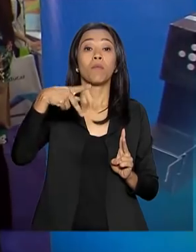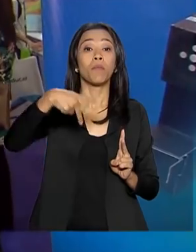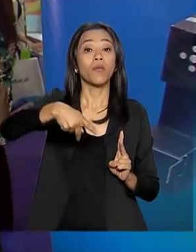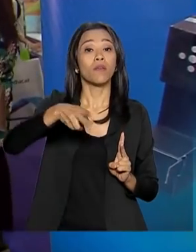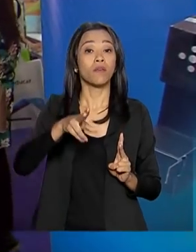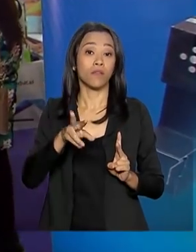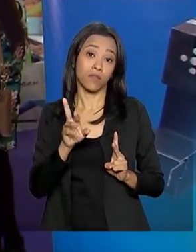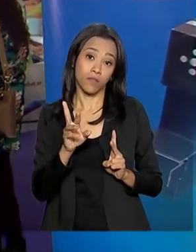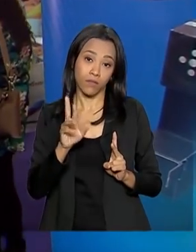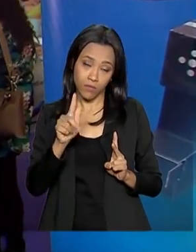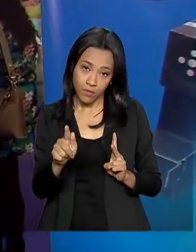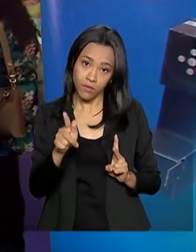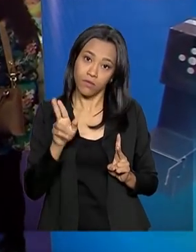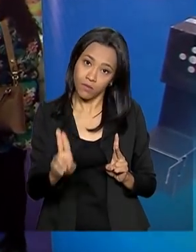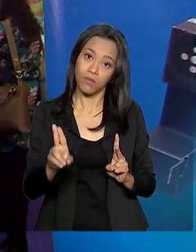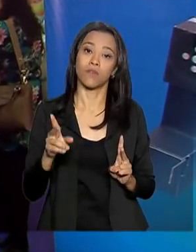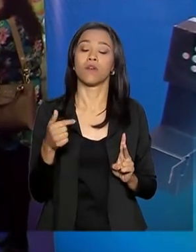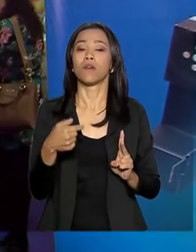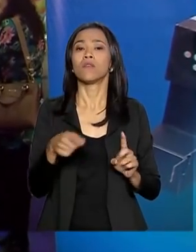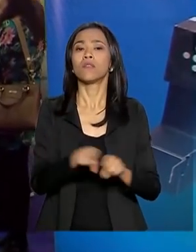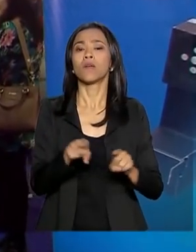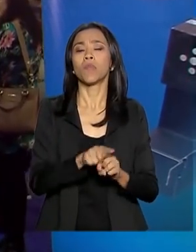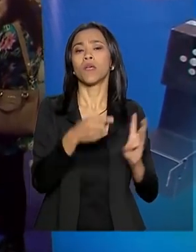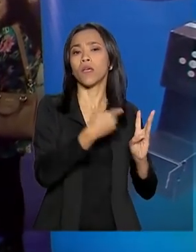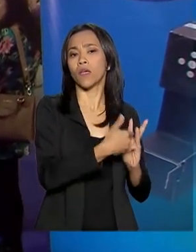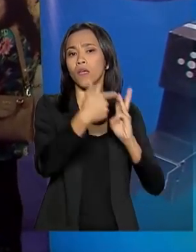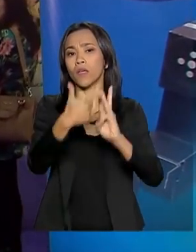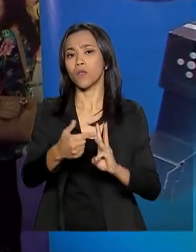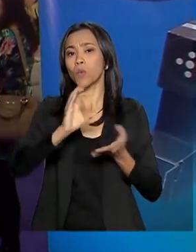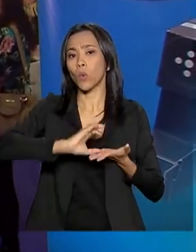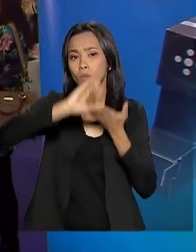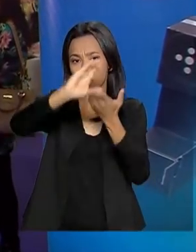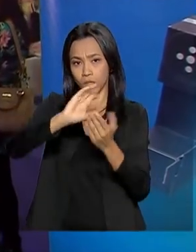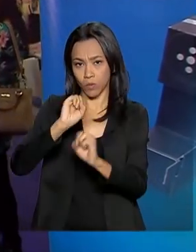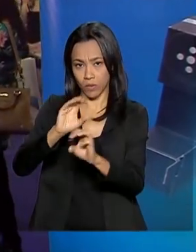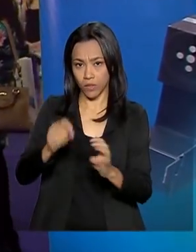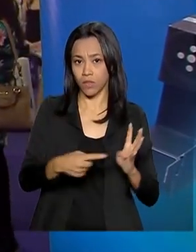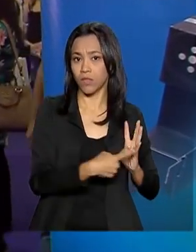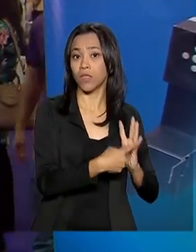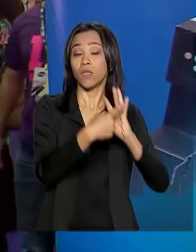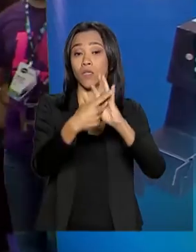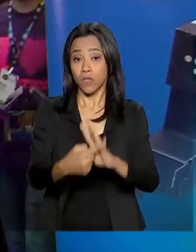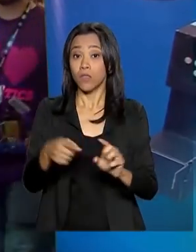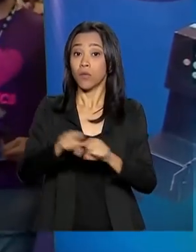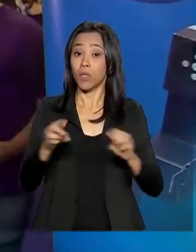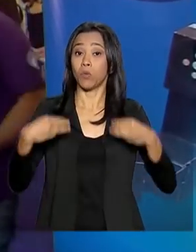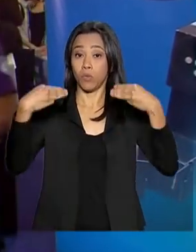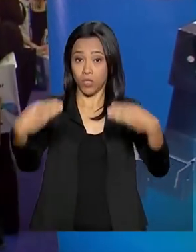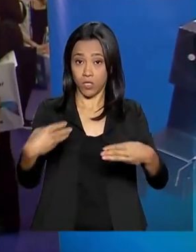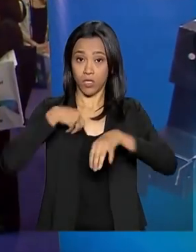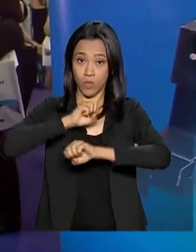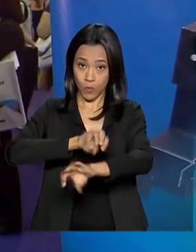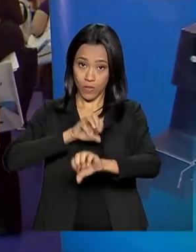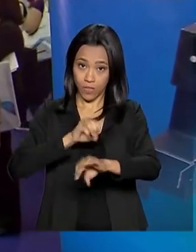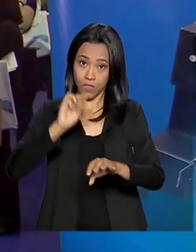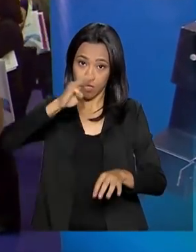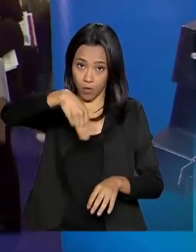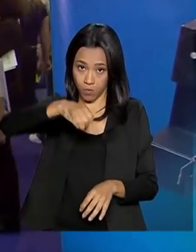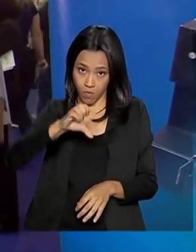Além do presidente do Conselho Nacional de Educação, do Ministério da Educação, Luiz Roberto Liza Cury.